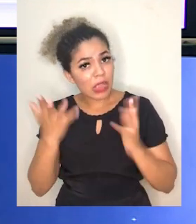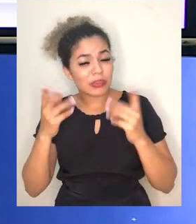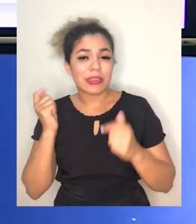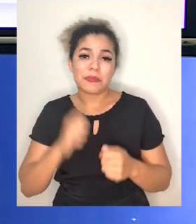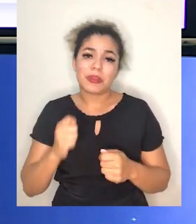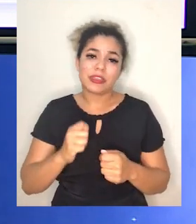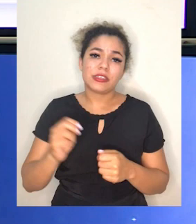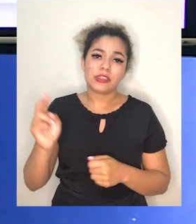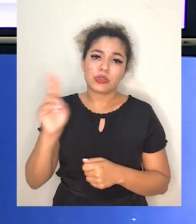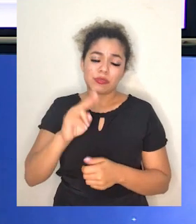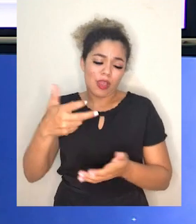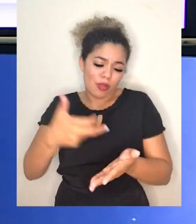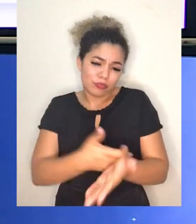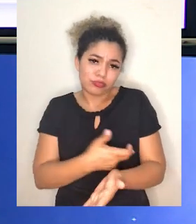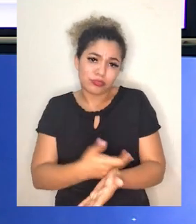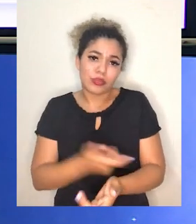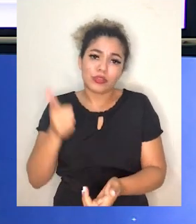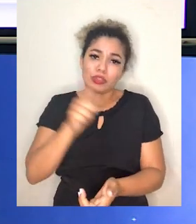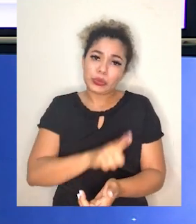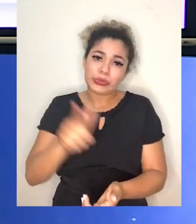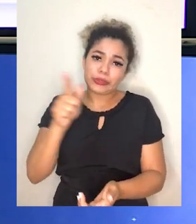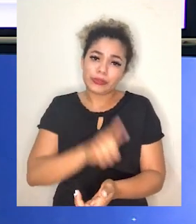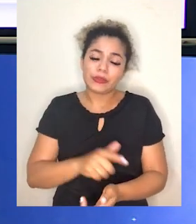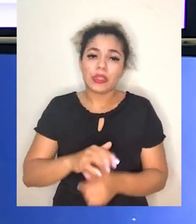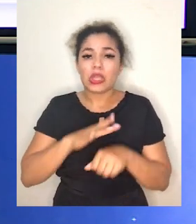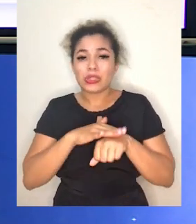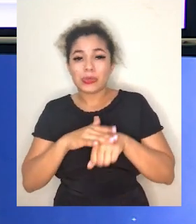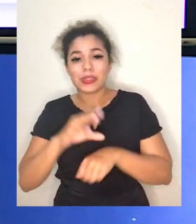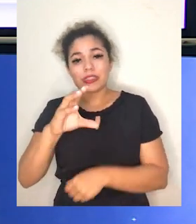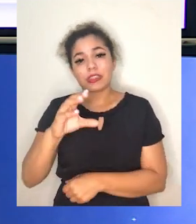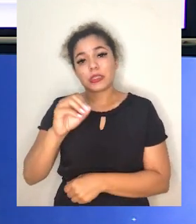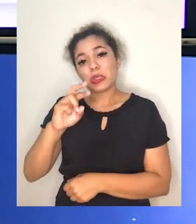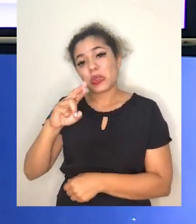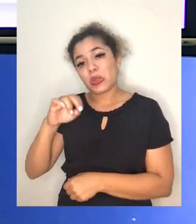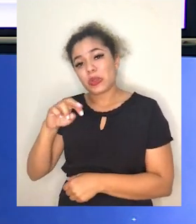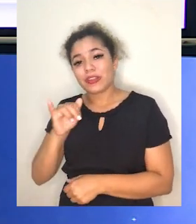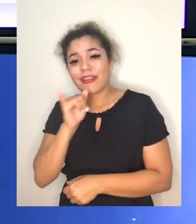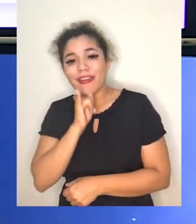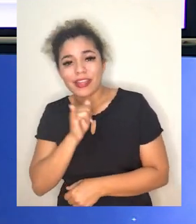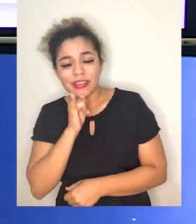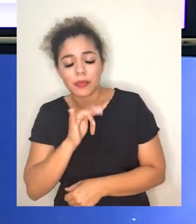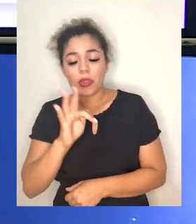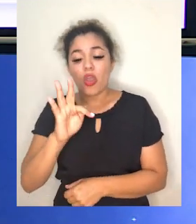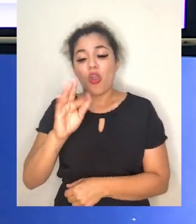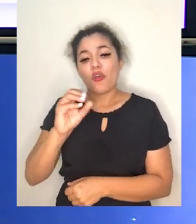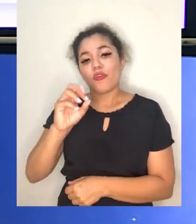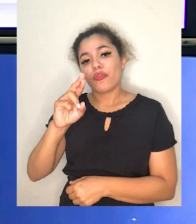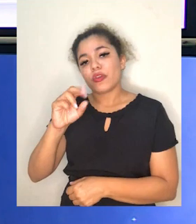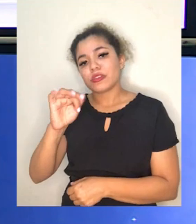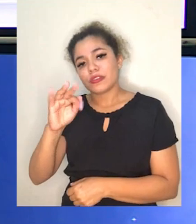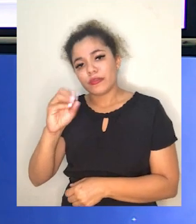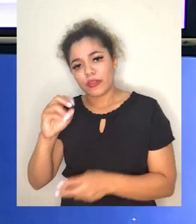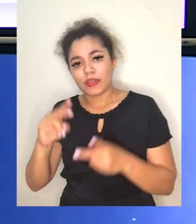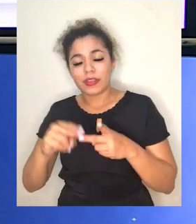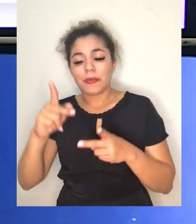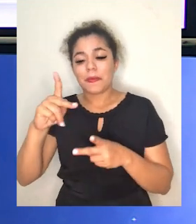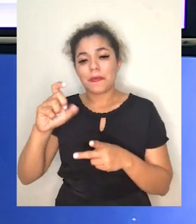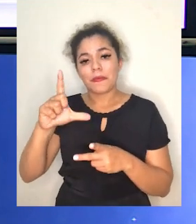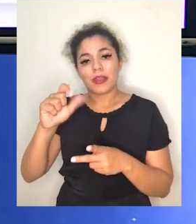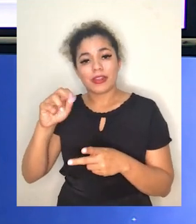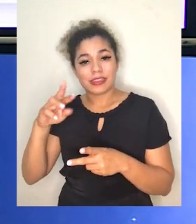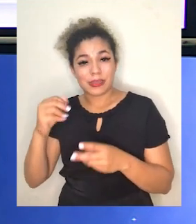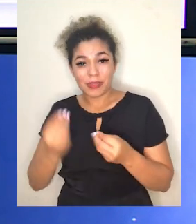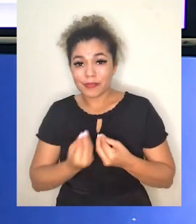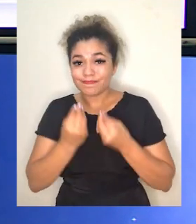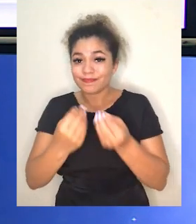reposição frequente do sangue, que são as doenças crônicas, como a doença falciforme e a talassemia. A